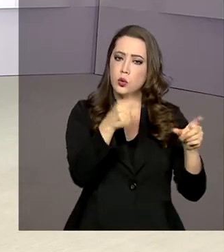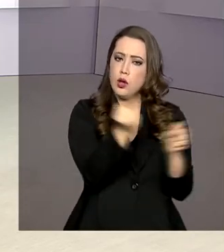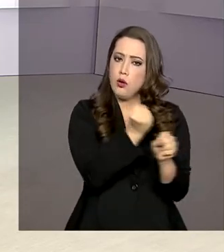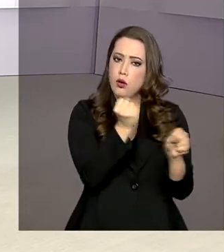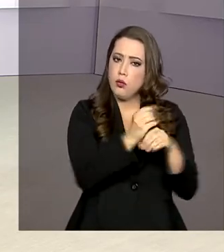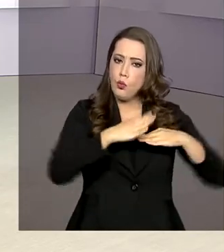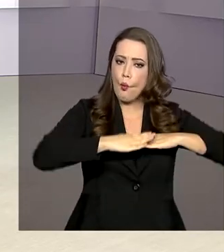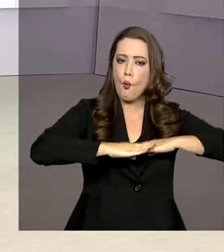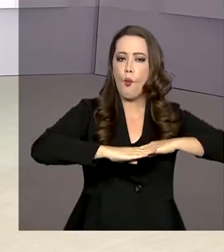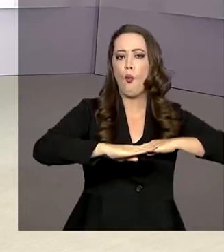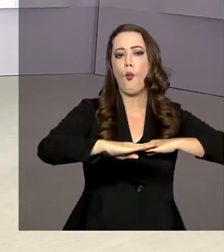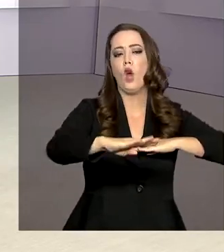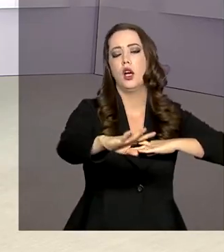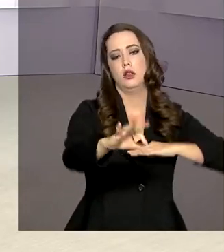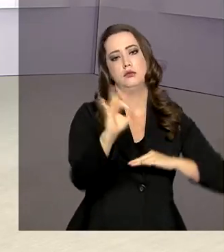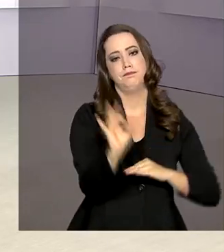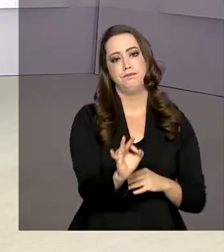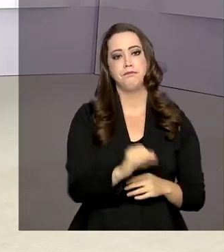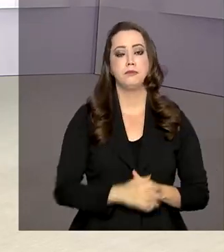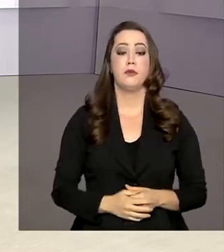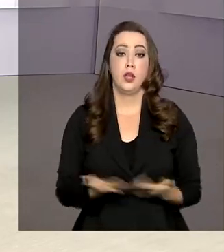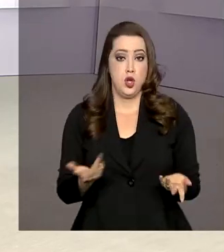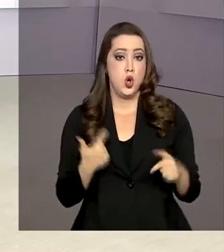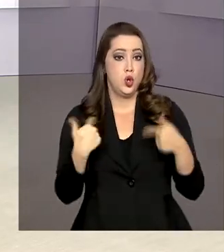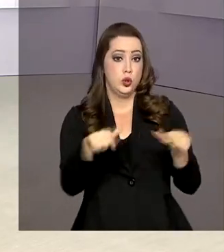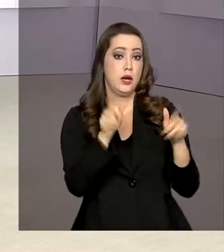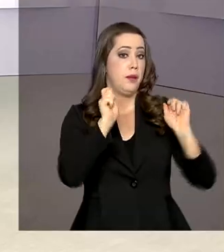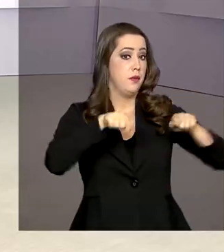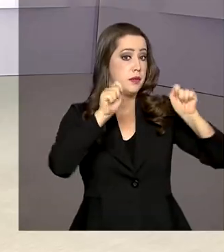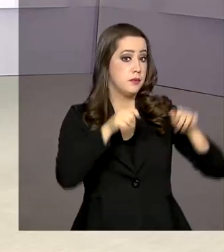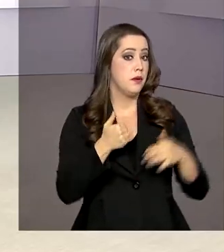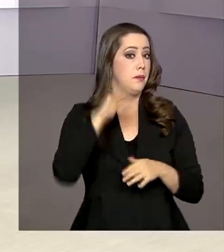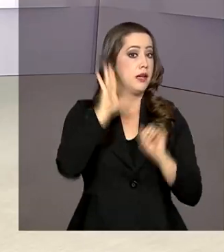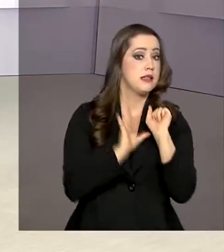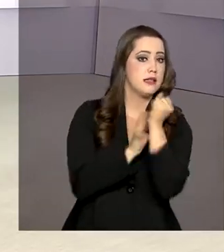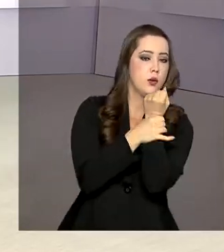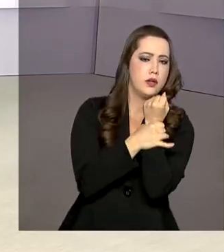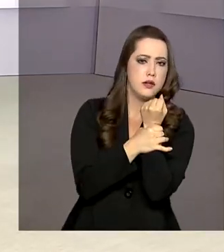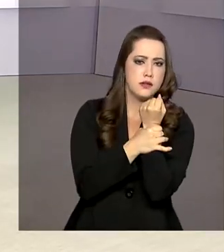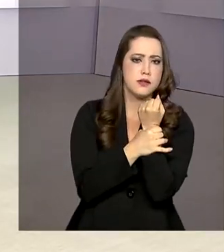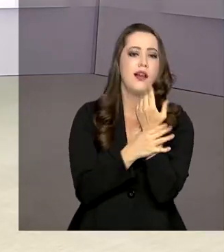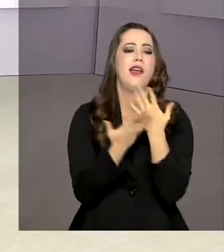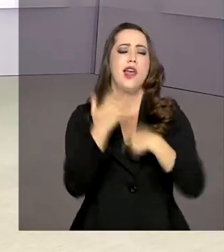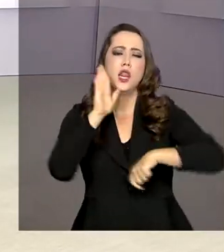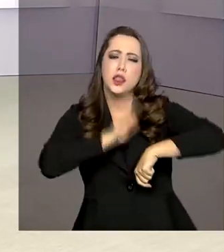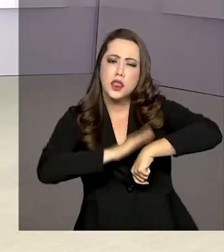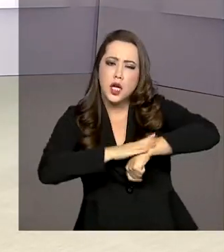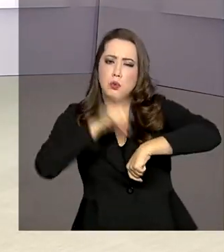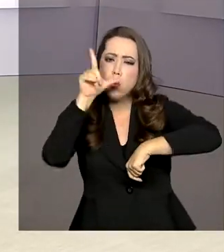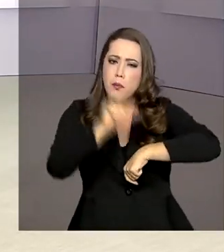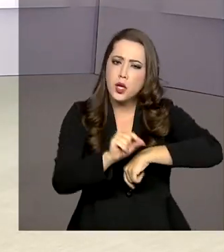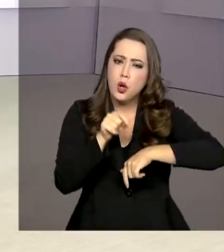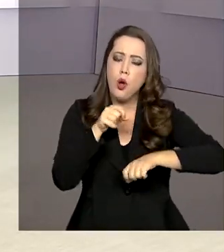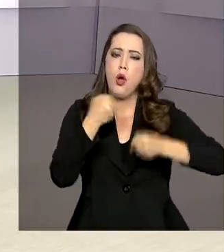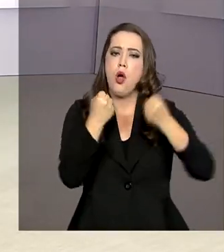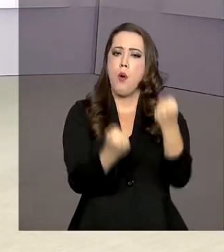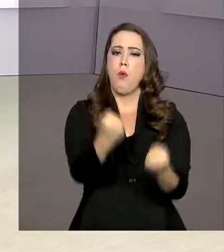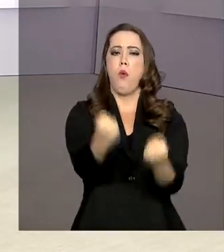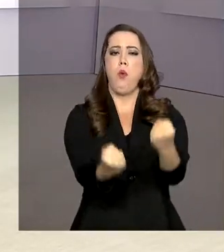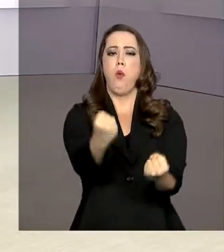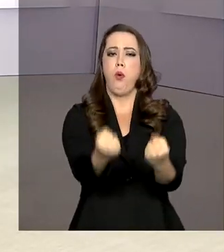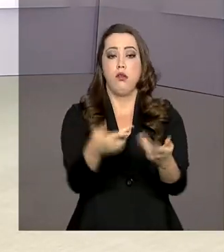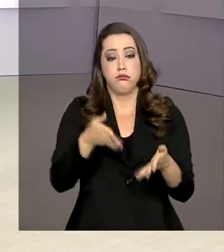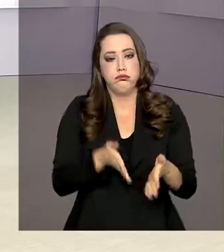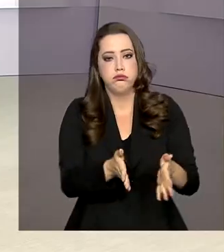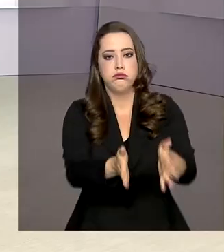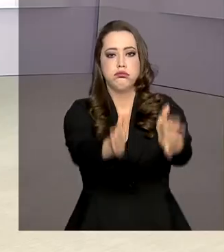de pavimentação e reconstrução. A iniciativa vai permitir maior segurança e redução no tempo de viagem para quem passa